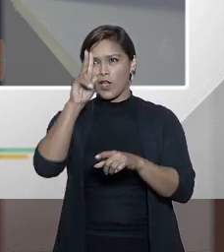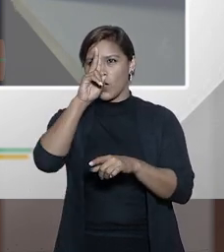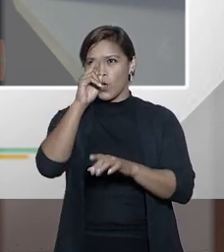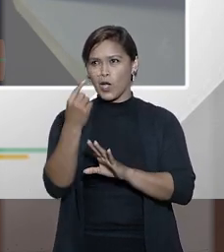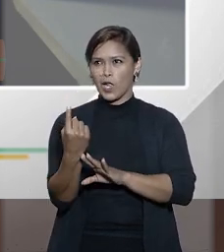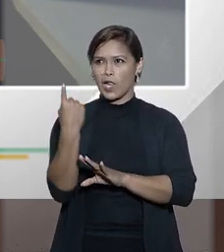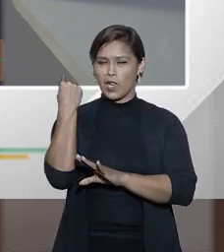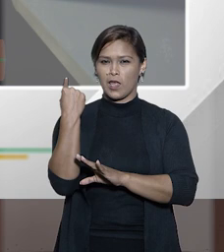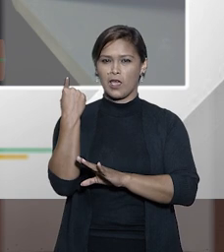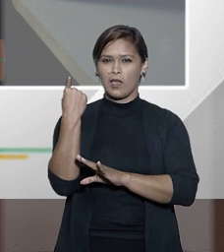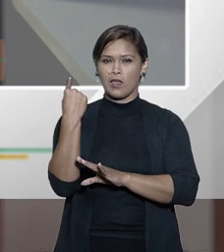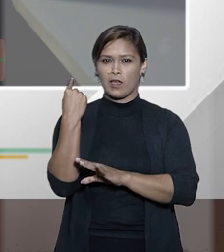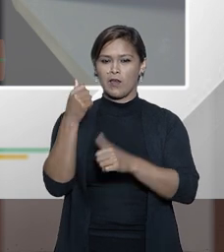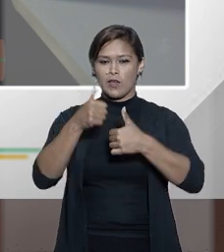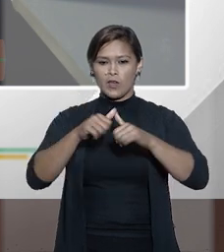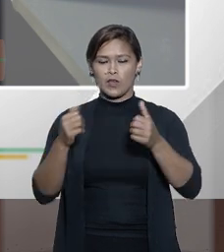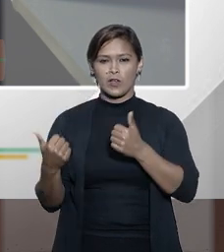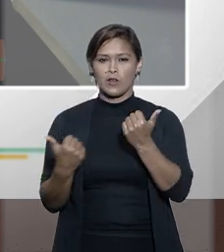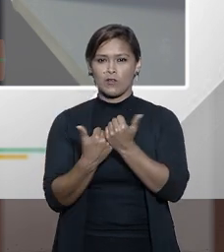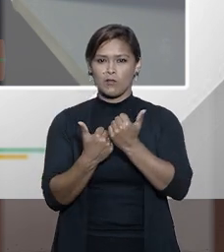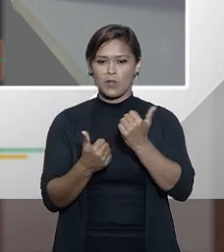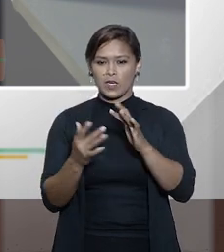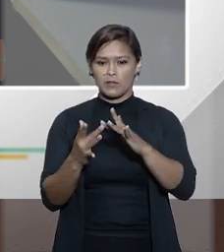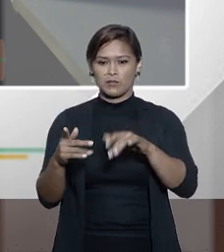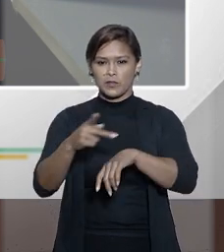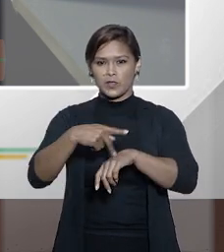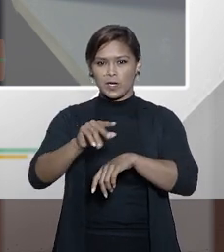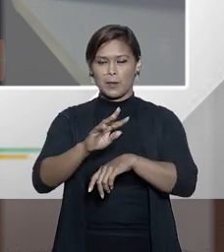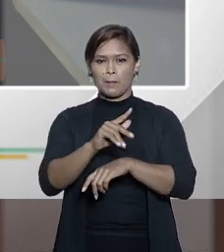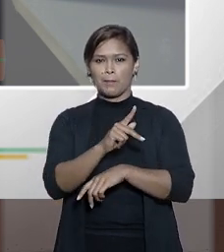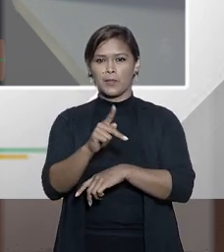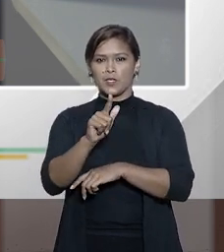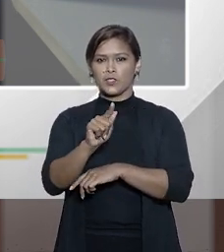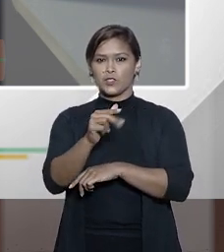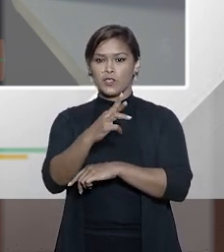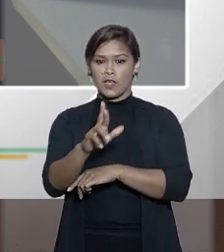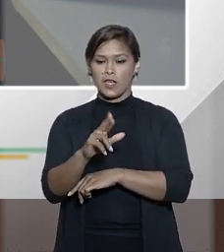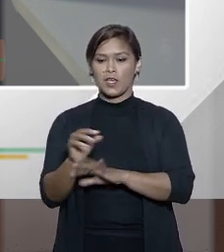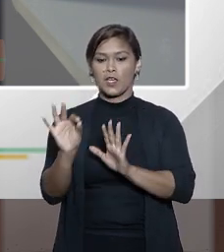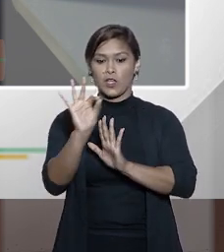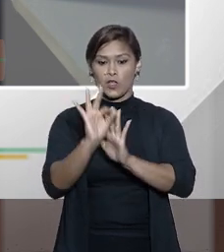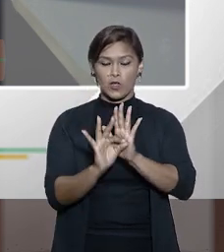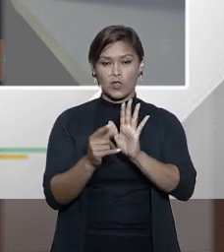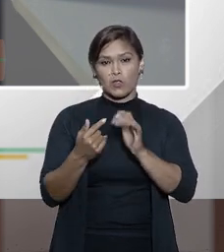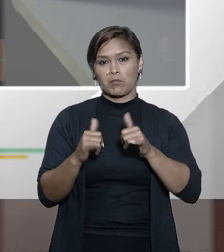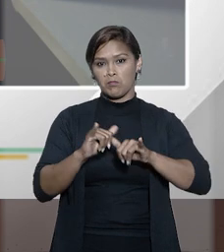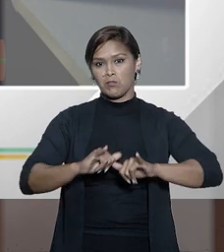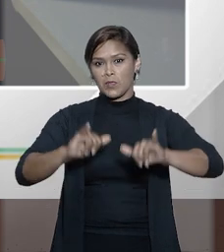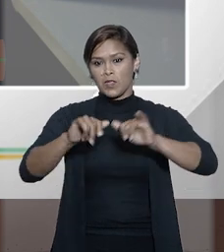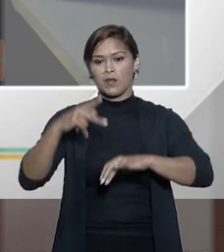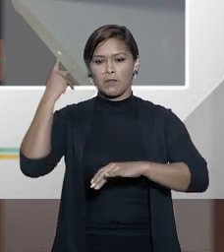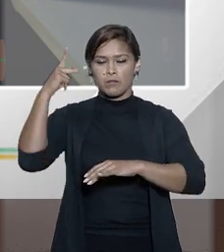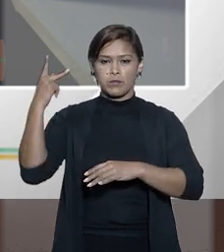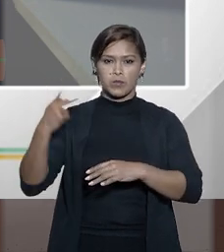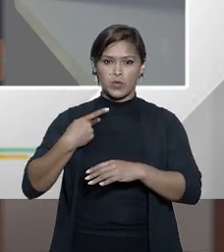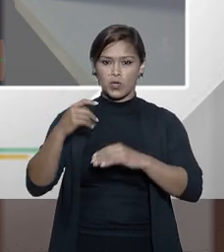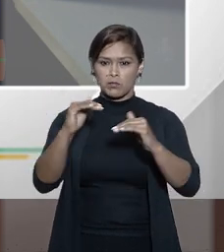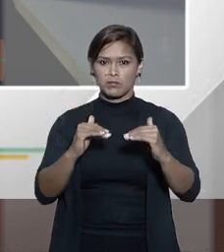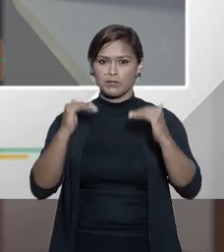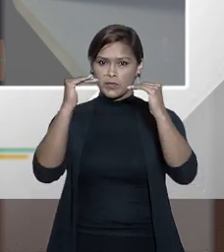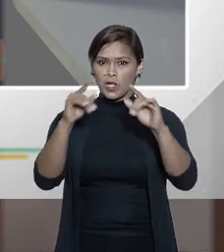recordo que na época eu estava na cooperação internacional da PGR e numa nota técnica apresentada pelo procurador geral